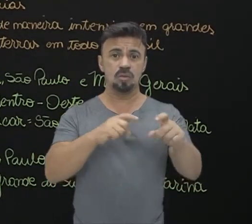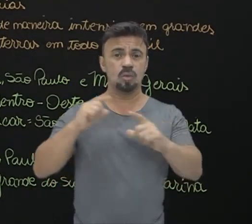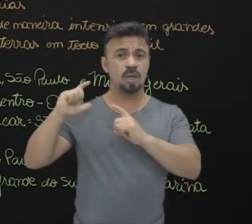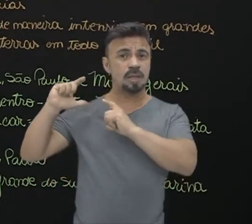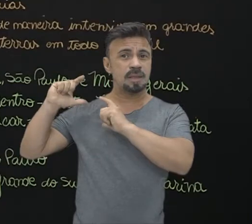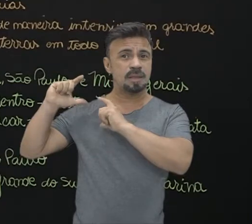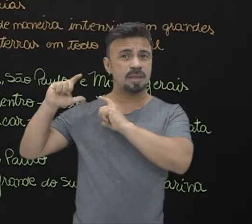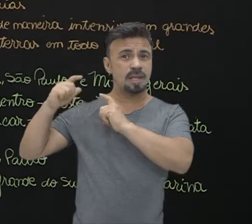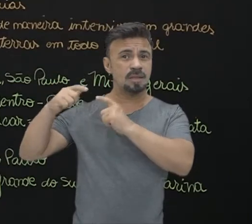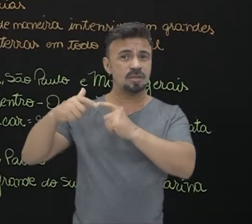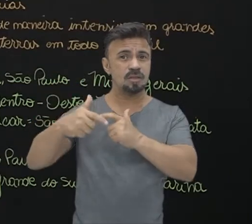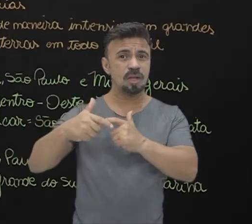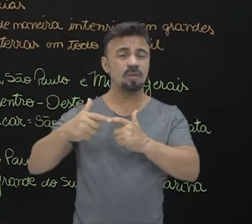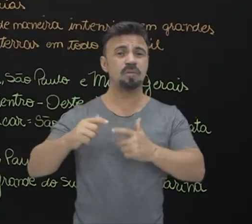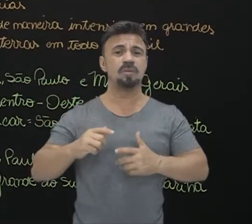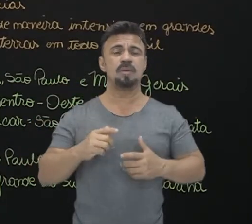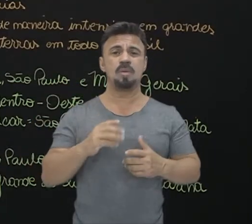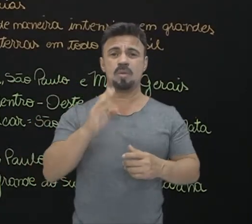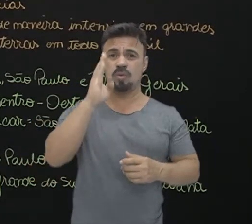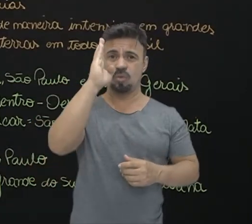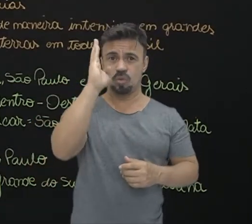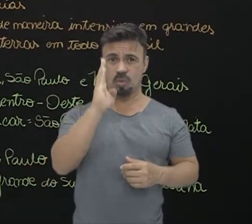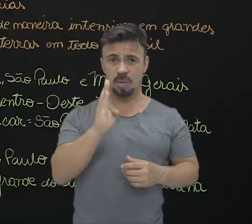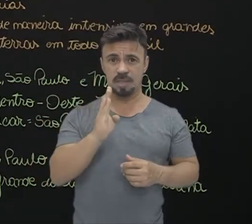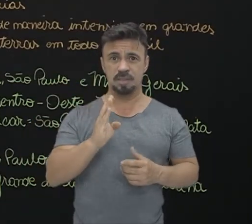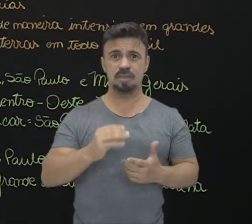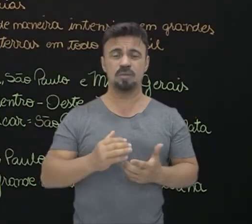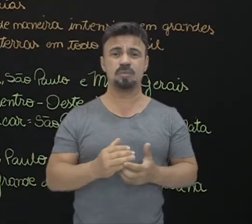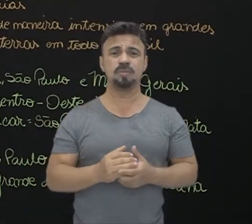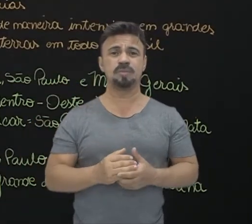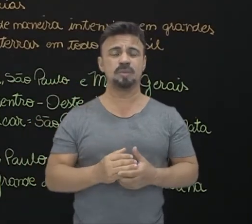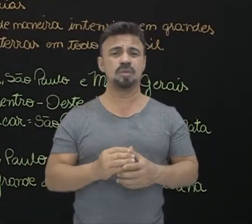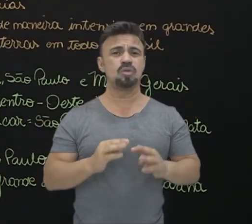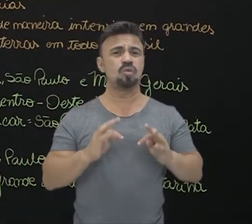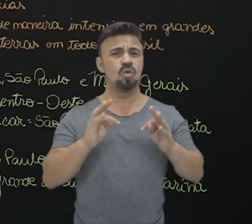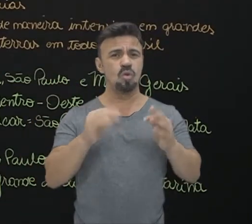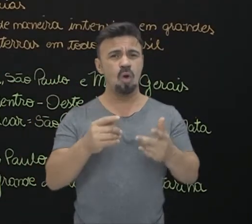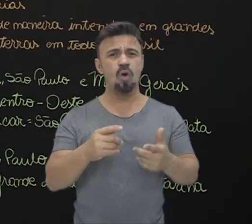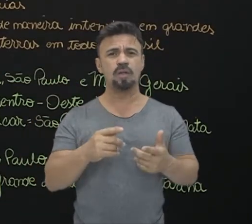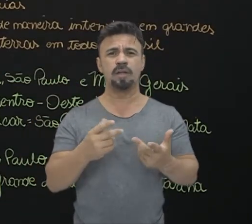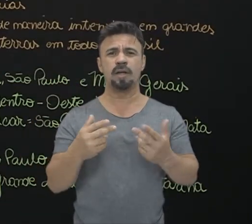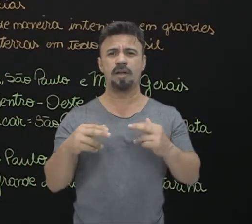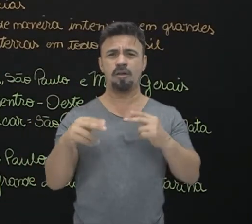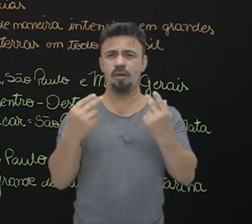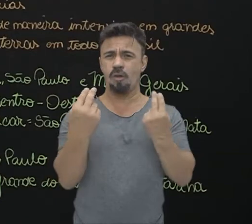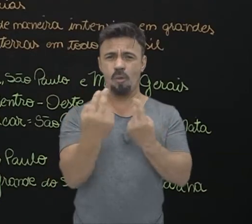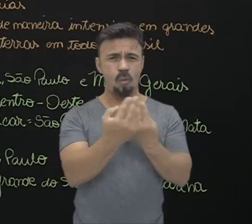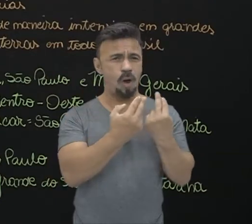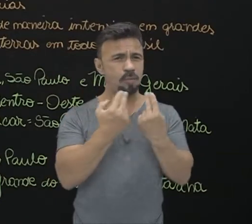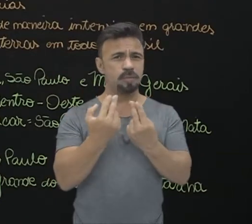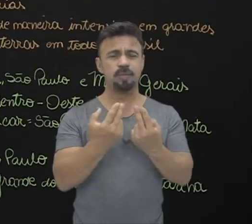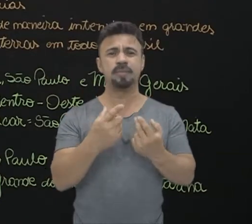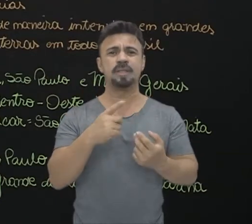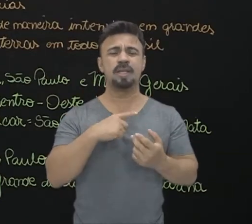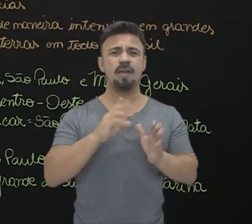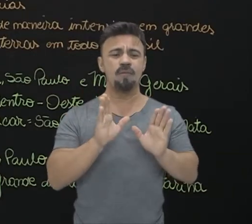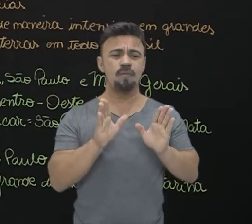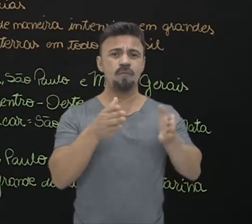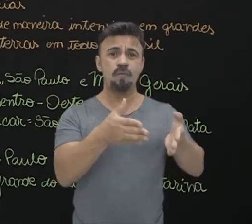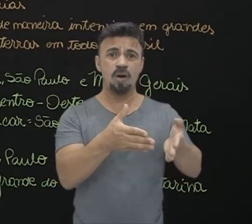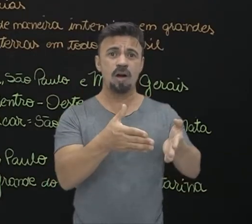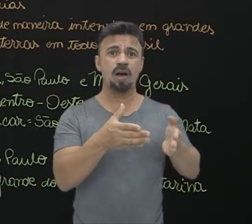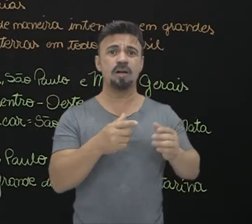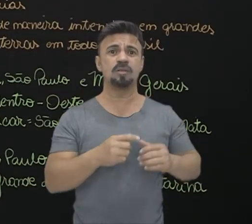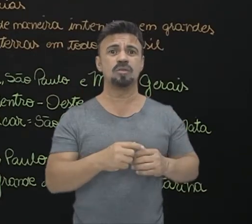A agricultura tradicional brasileira, como assim todas as outras, ela vai estar sempre focada